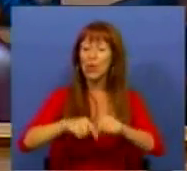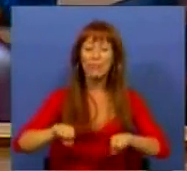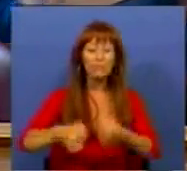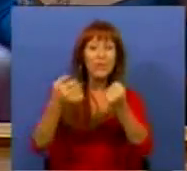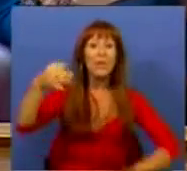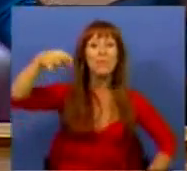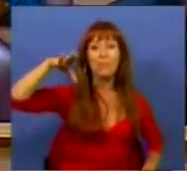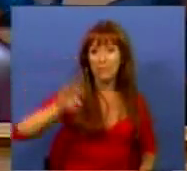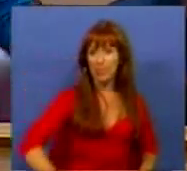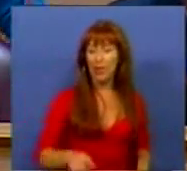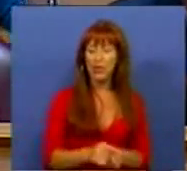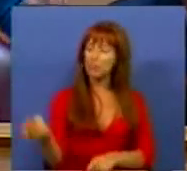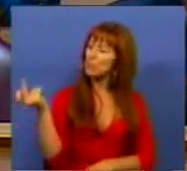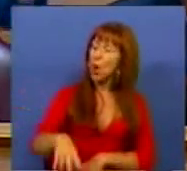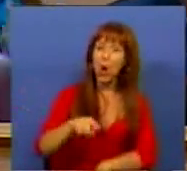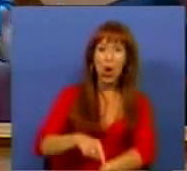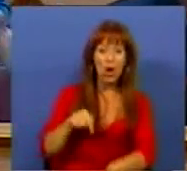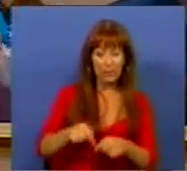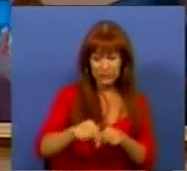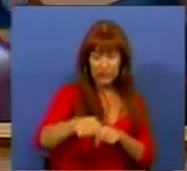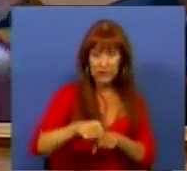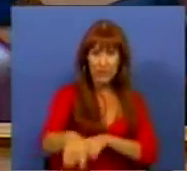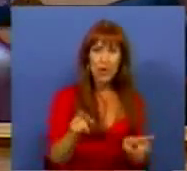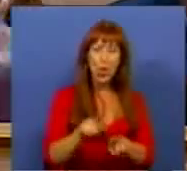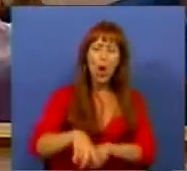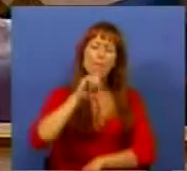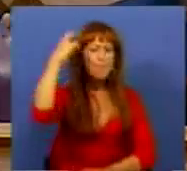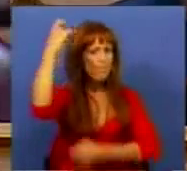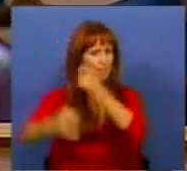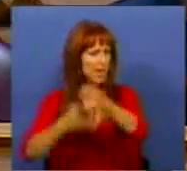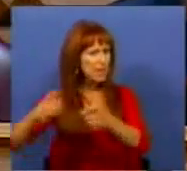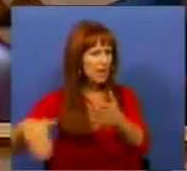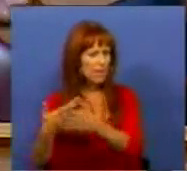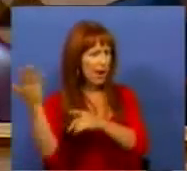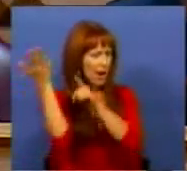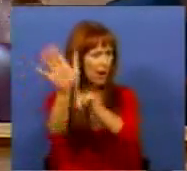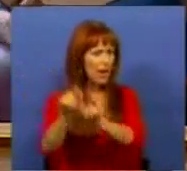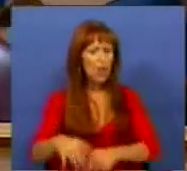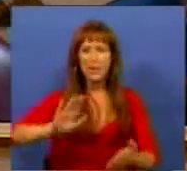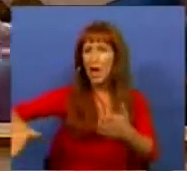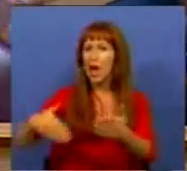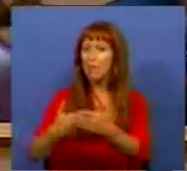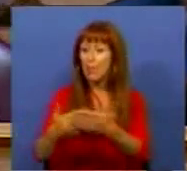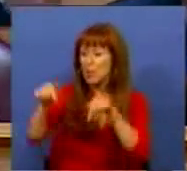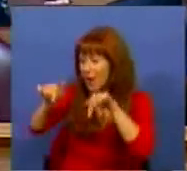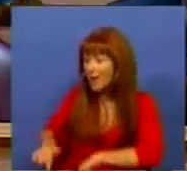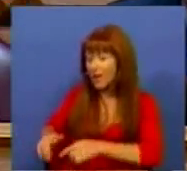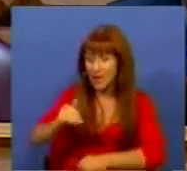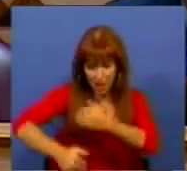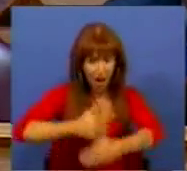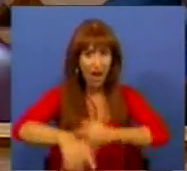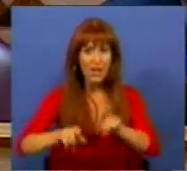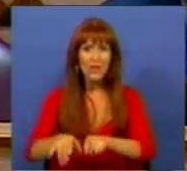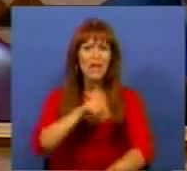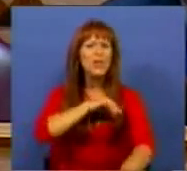Partido Socialista chega nesta legislatura para que se ponderem, nomeadamente as propostas que aqui foram levadas por